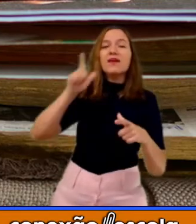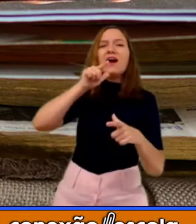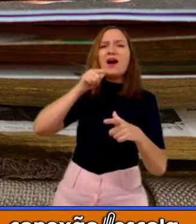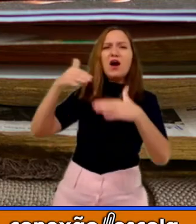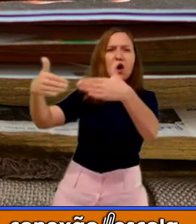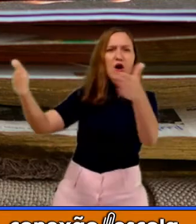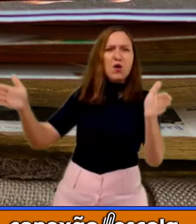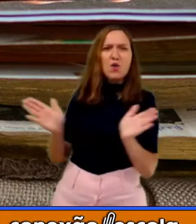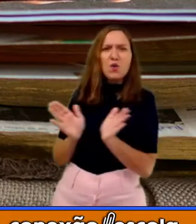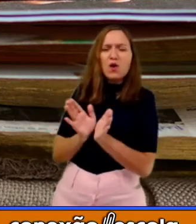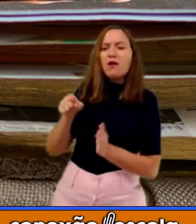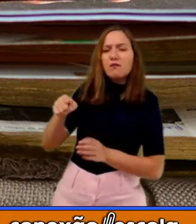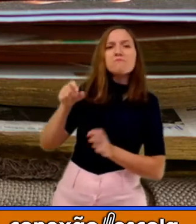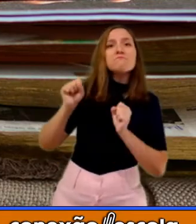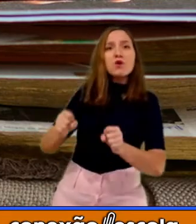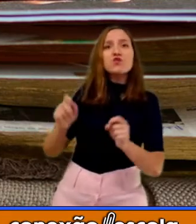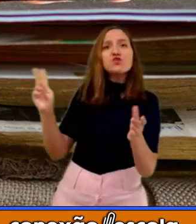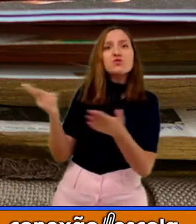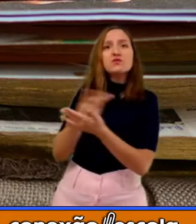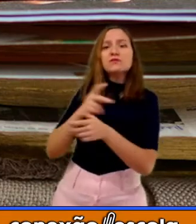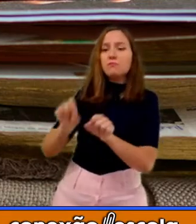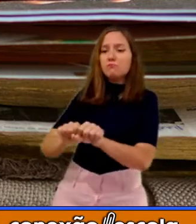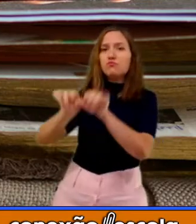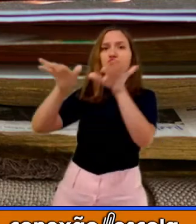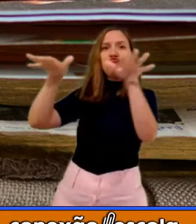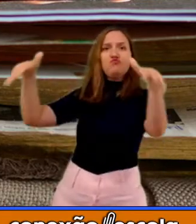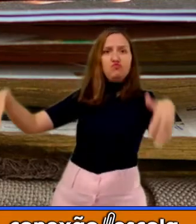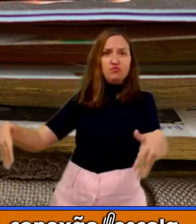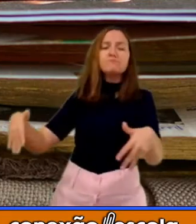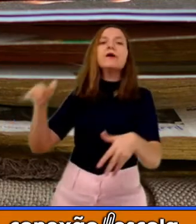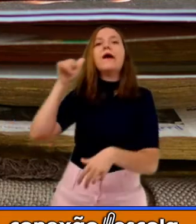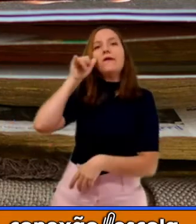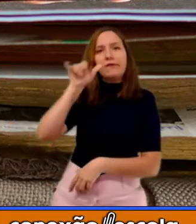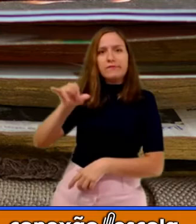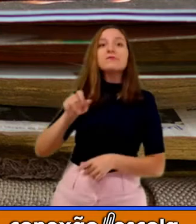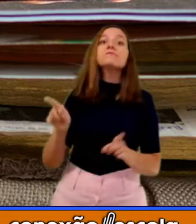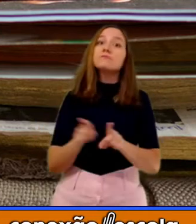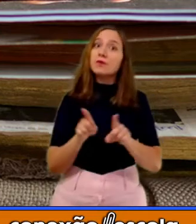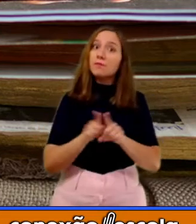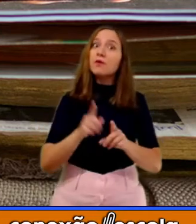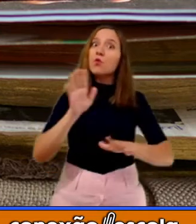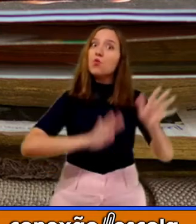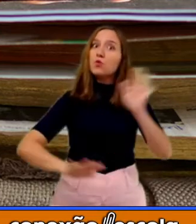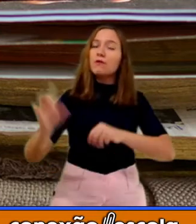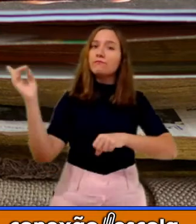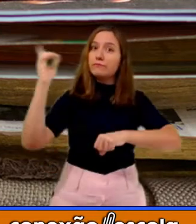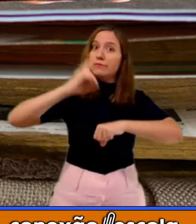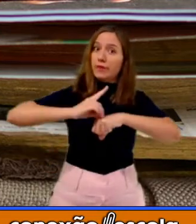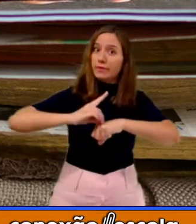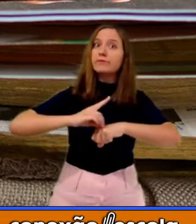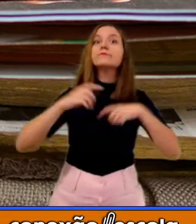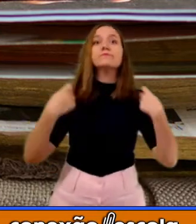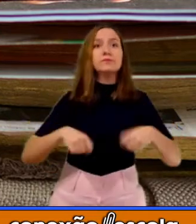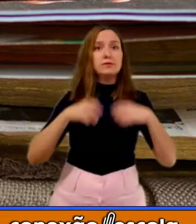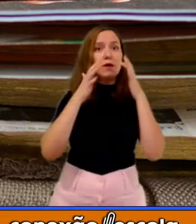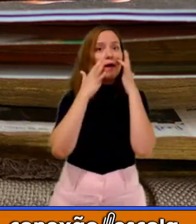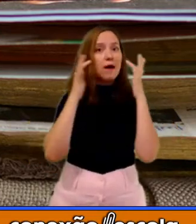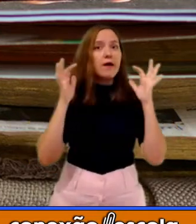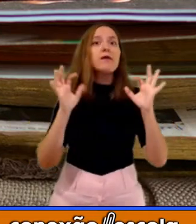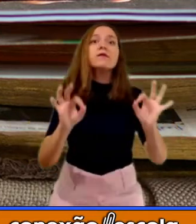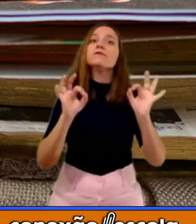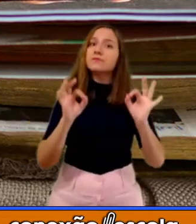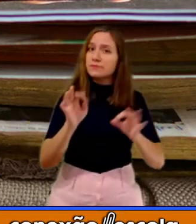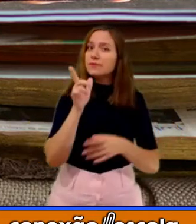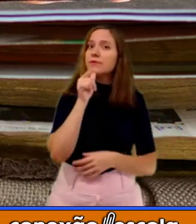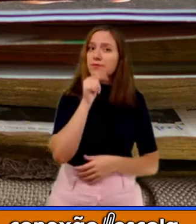há desperdício ali e além disso, nós temos também a dengue, ela tem que estar tampada. Precisamos